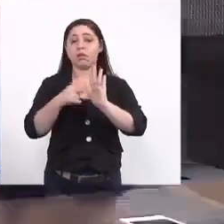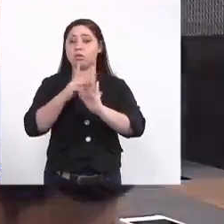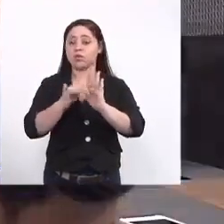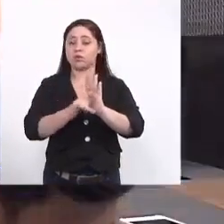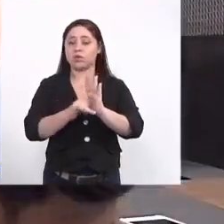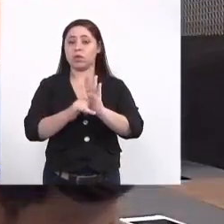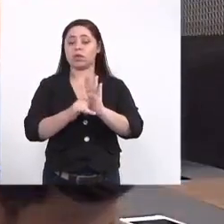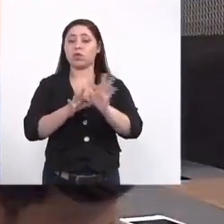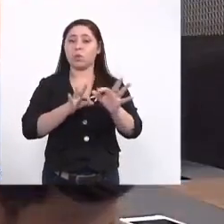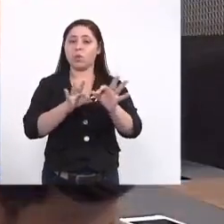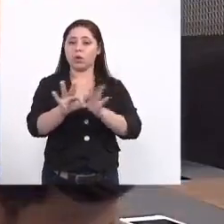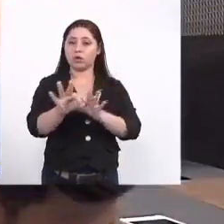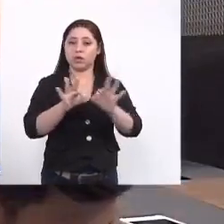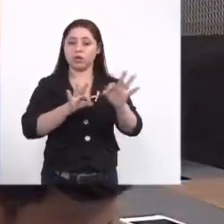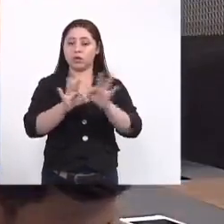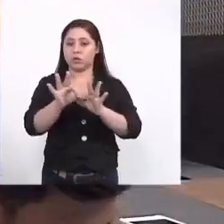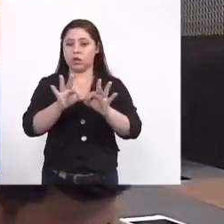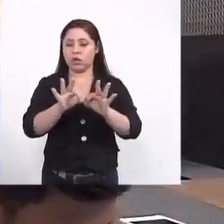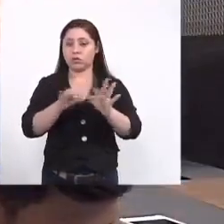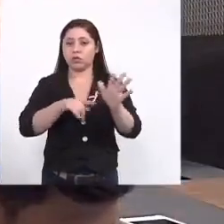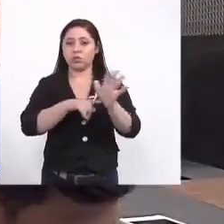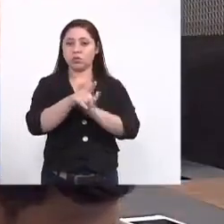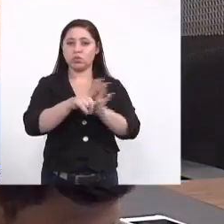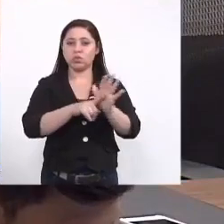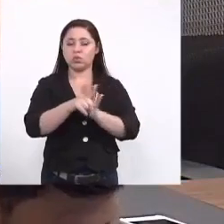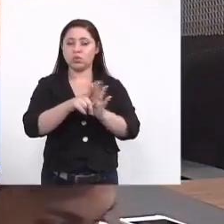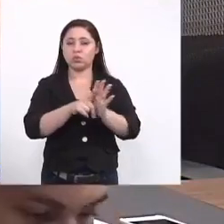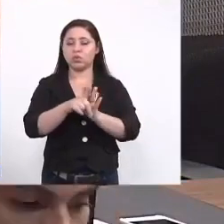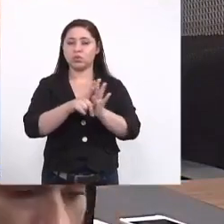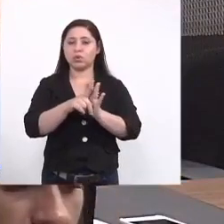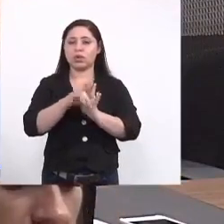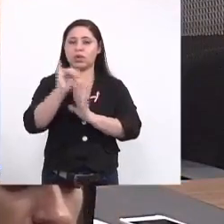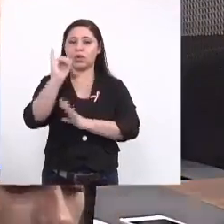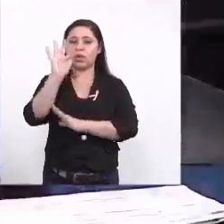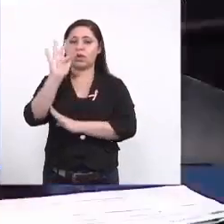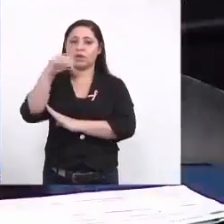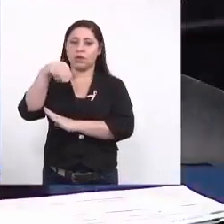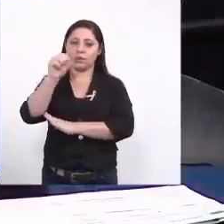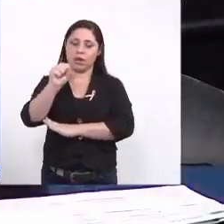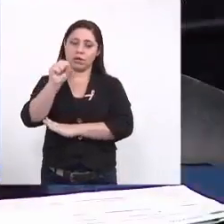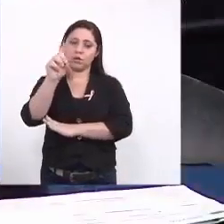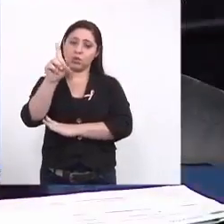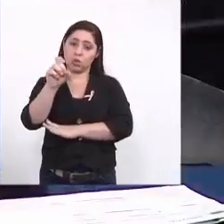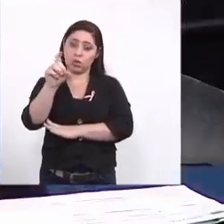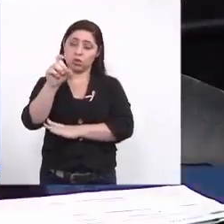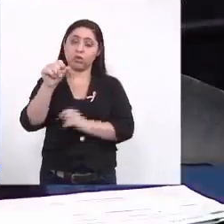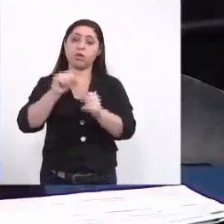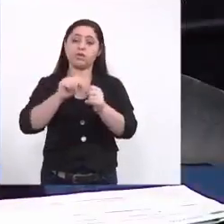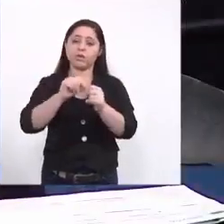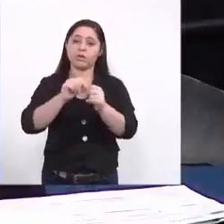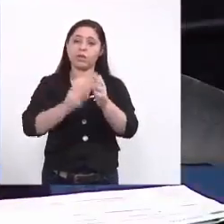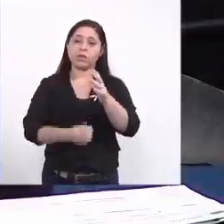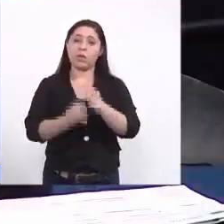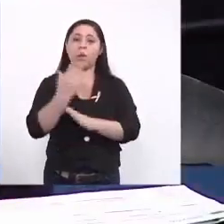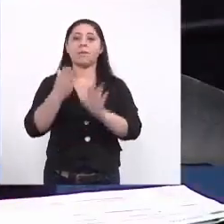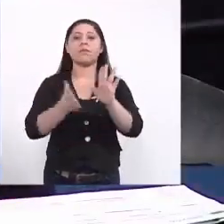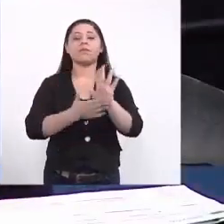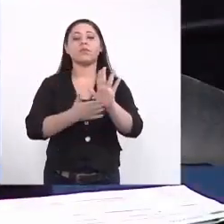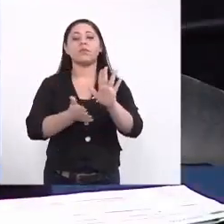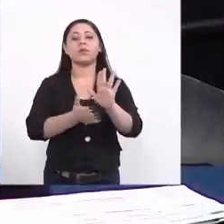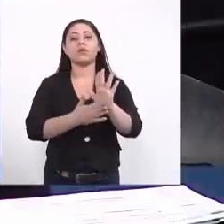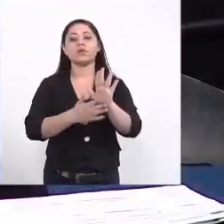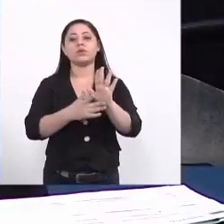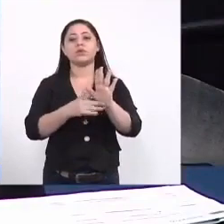sendo analisado no instituto federal de dourados né que eles estão fazendo então a proposta